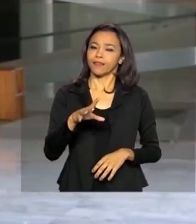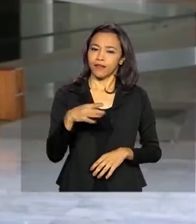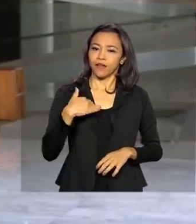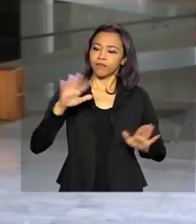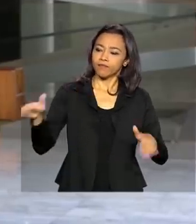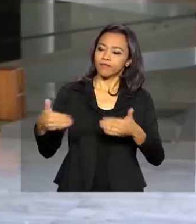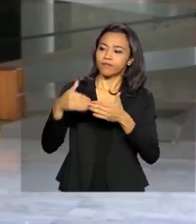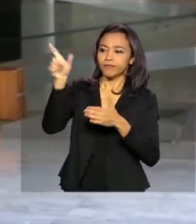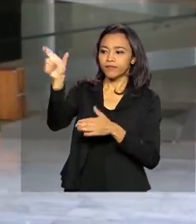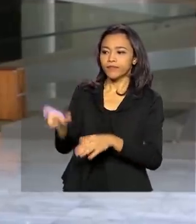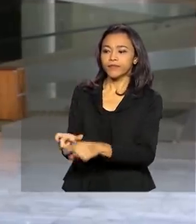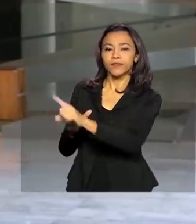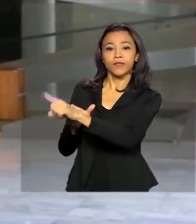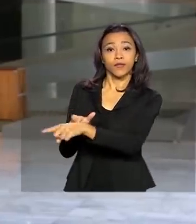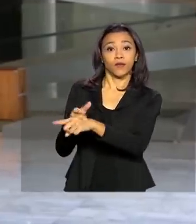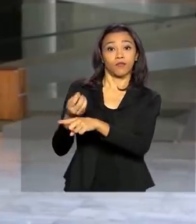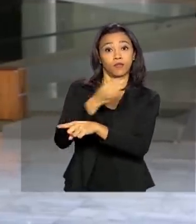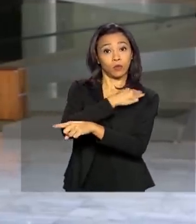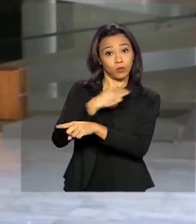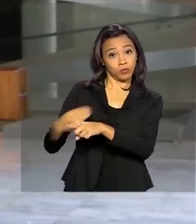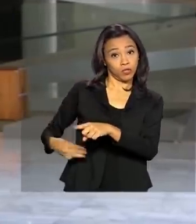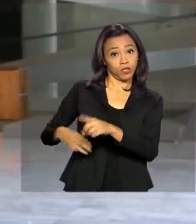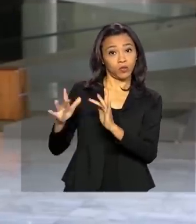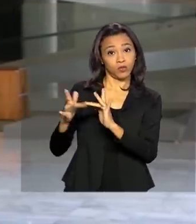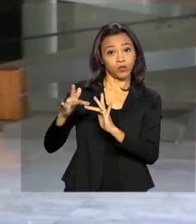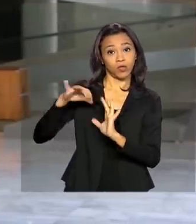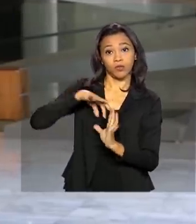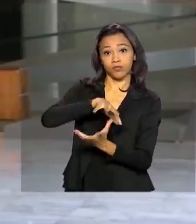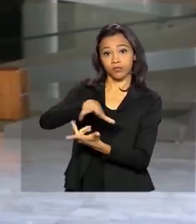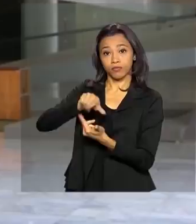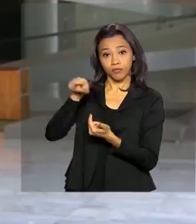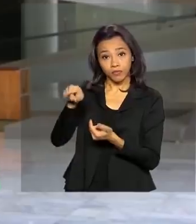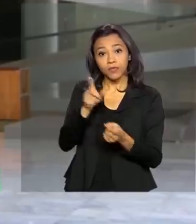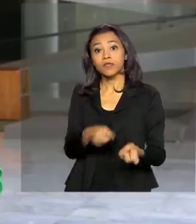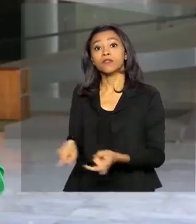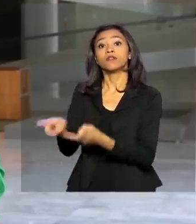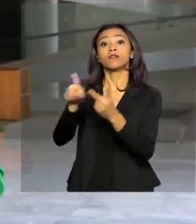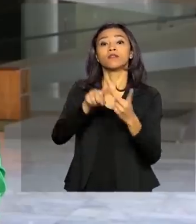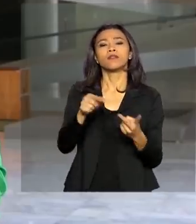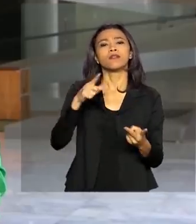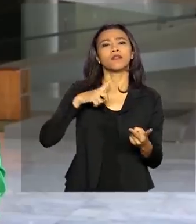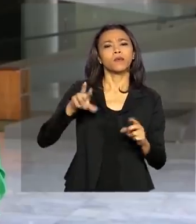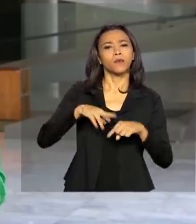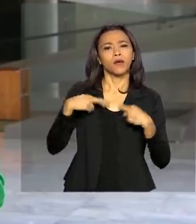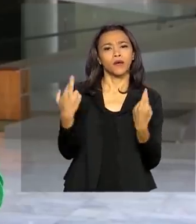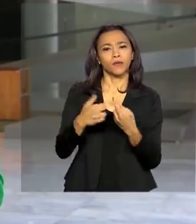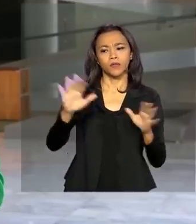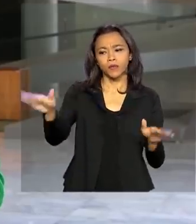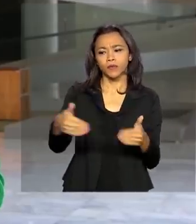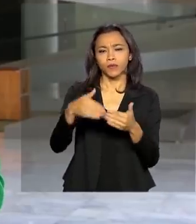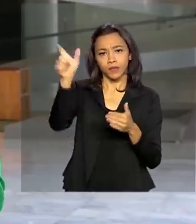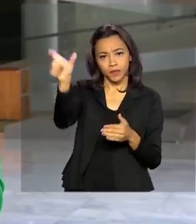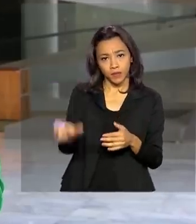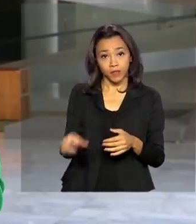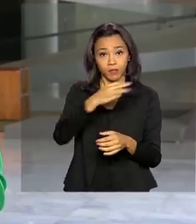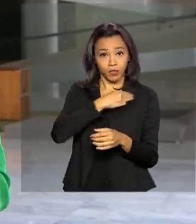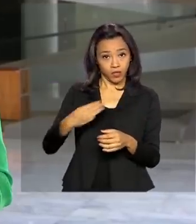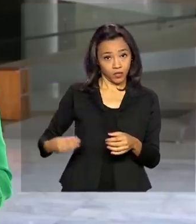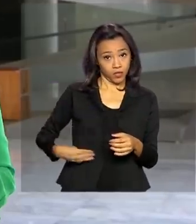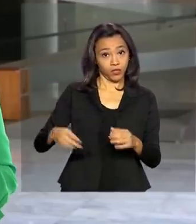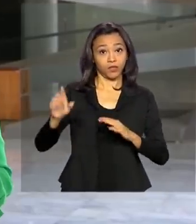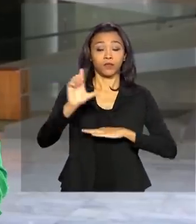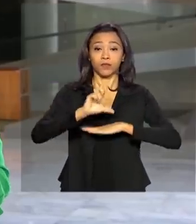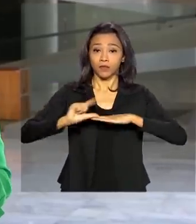ministro das Relações Exteriores, Ernesto Araújo, e depois tem uma reunião conjunta com os ministros da Casa Civil,